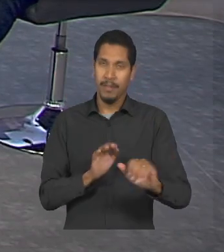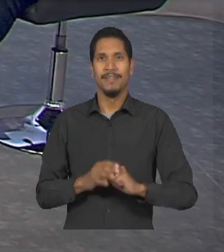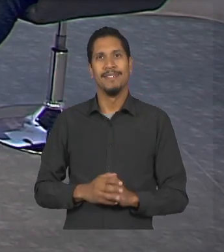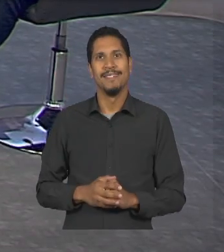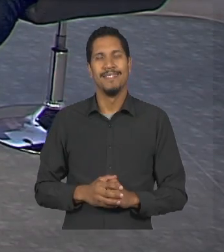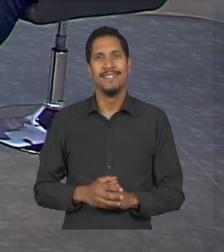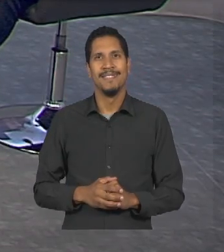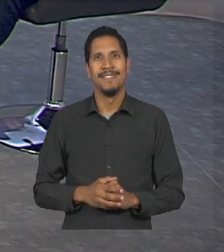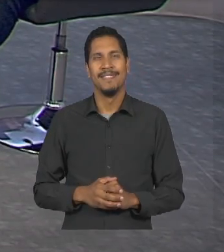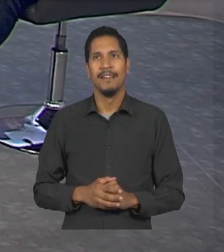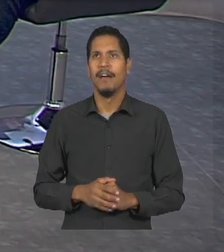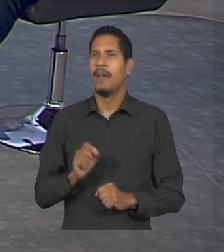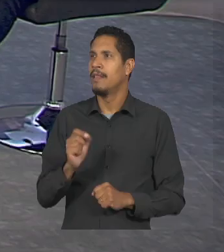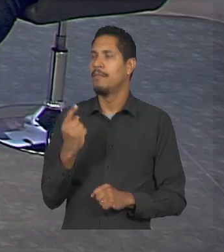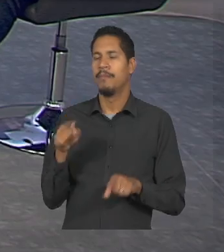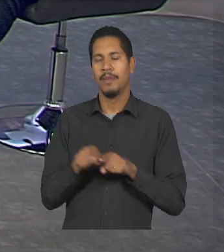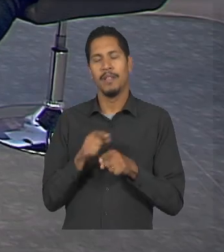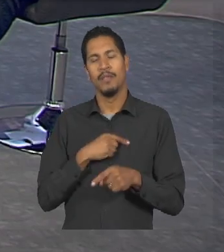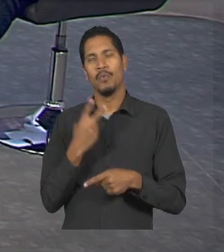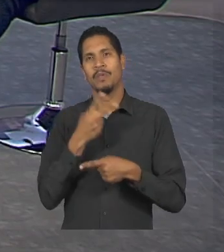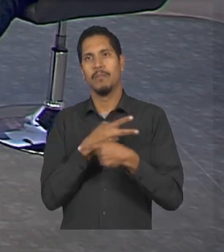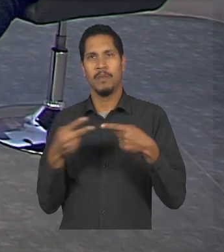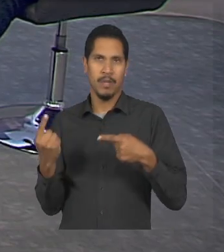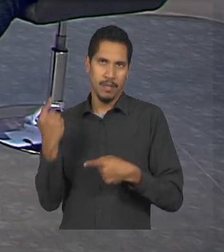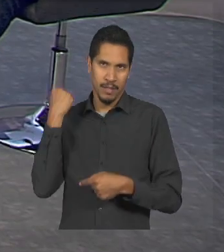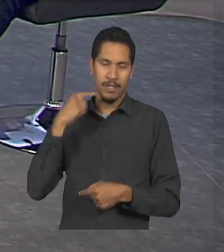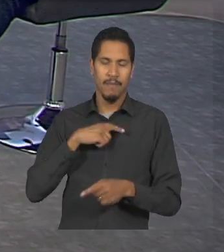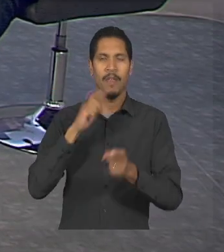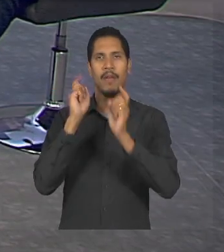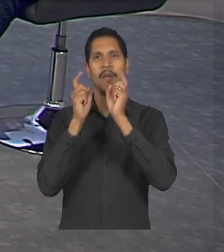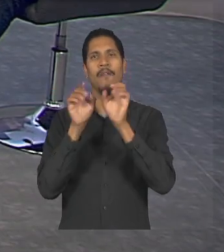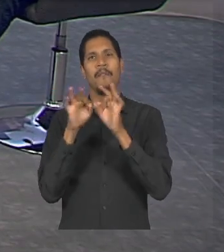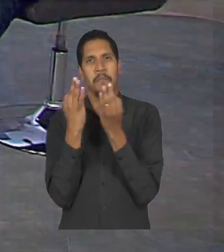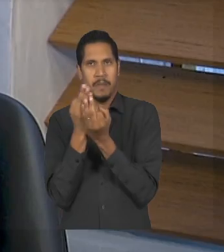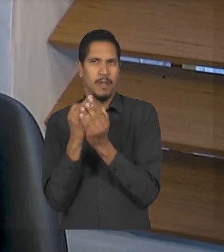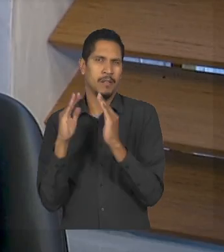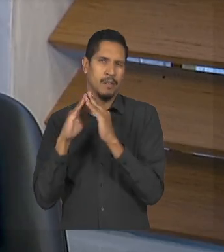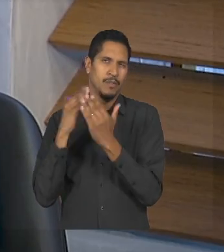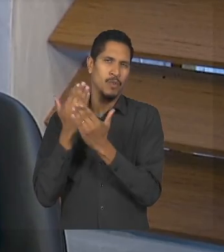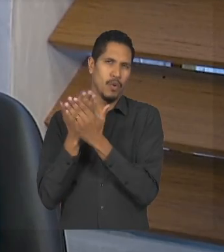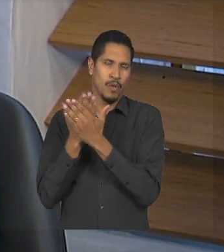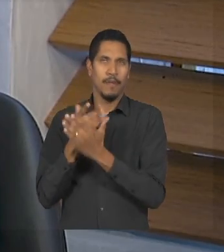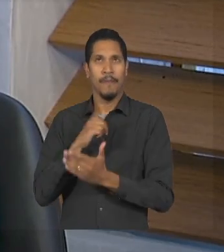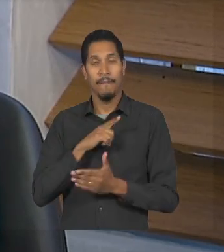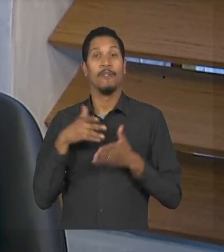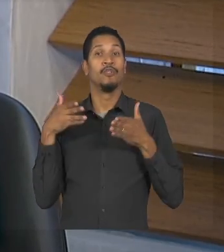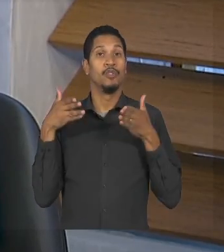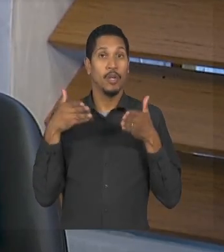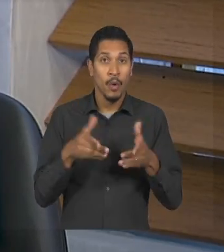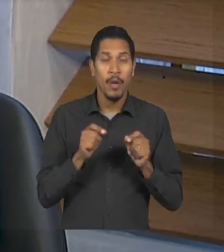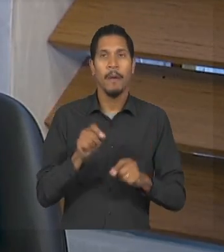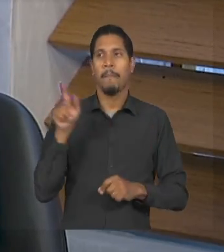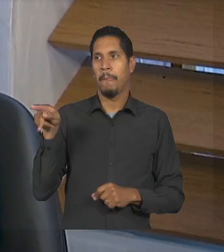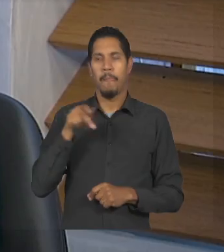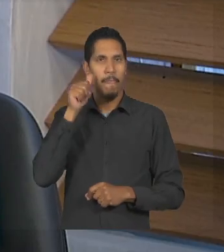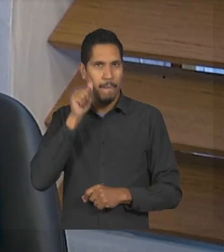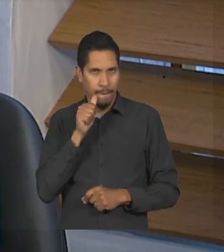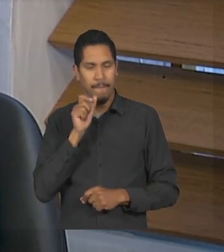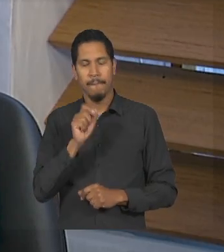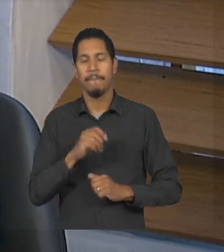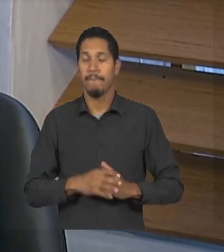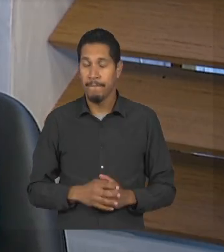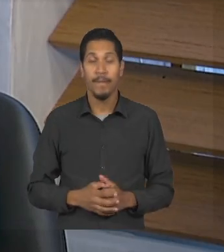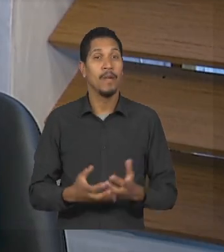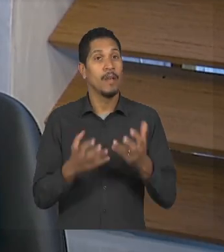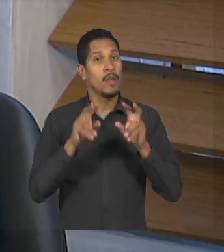umas duas semanas atrás nós tivemos reunião de pais na escola e quando nós chegamos lá a professora falou assim olha